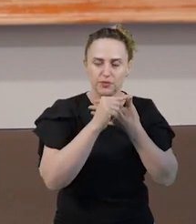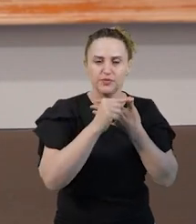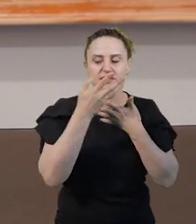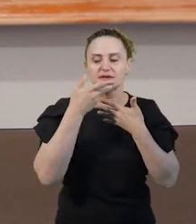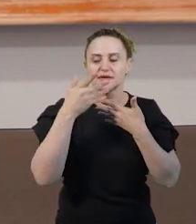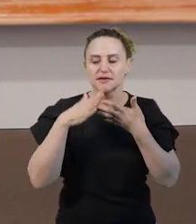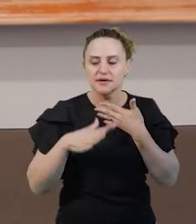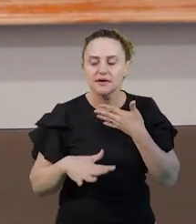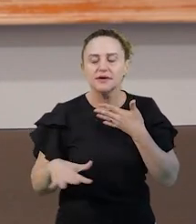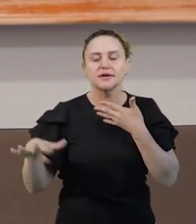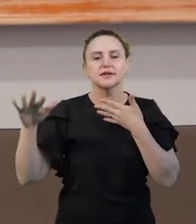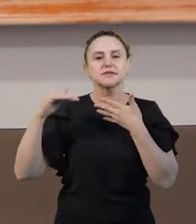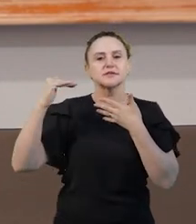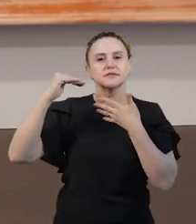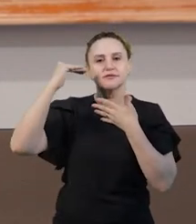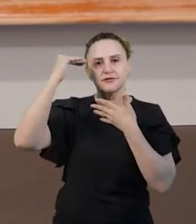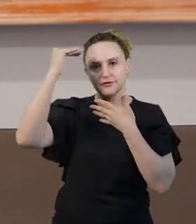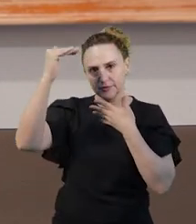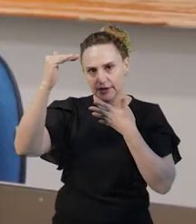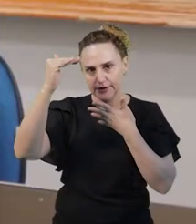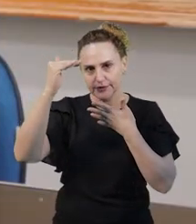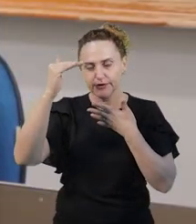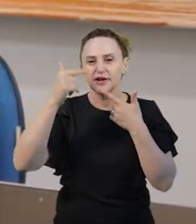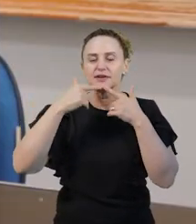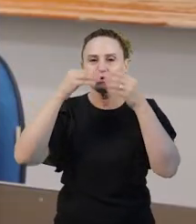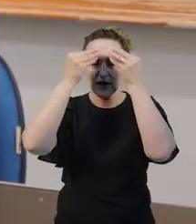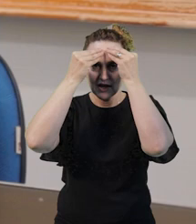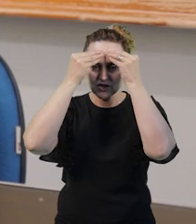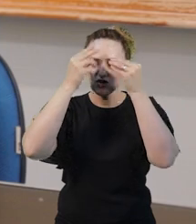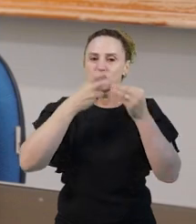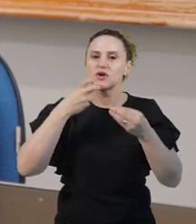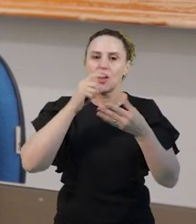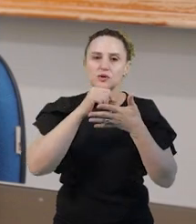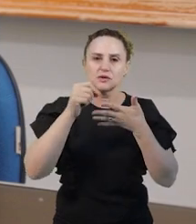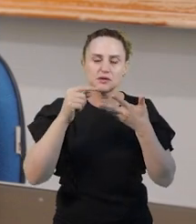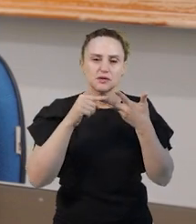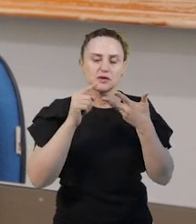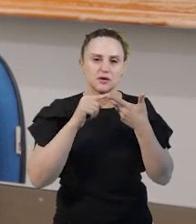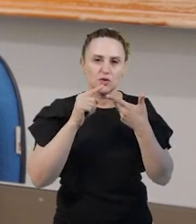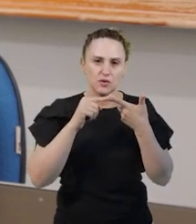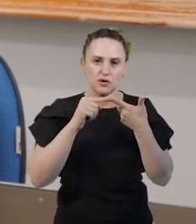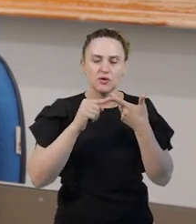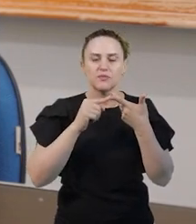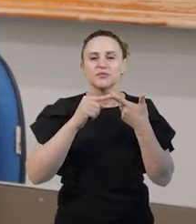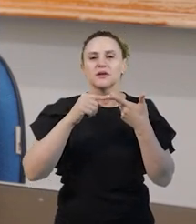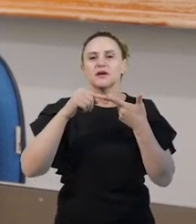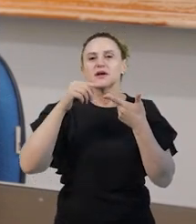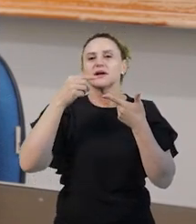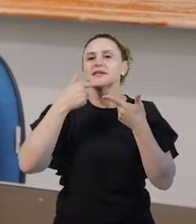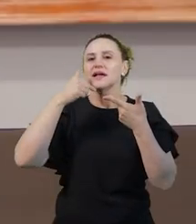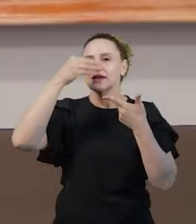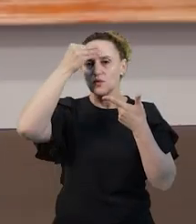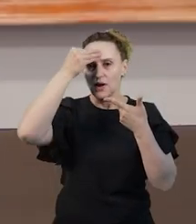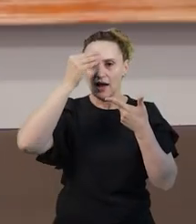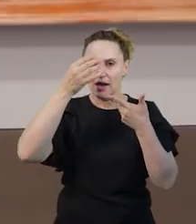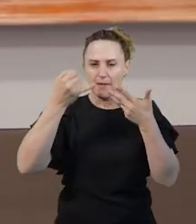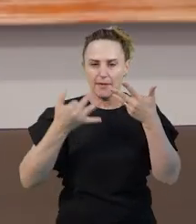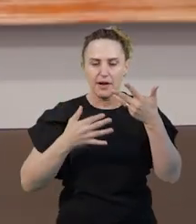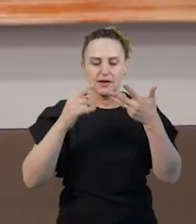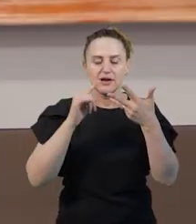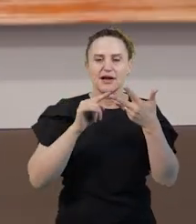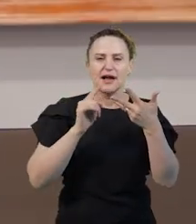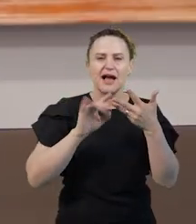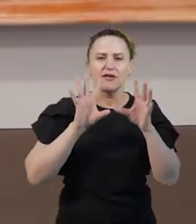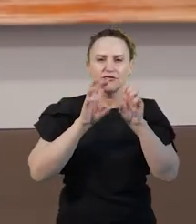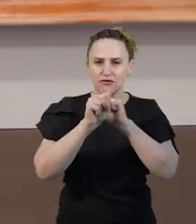seu desenvolvimento a linguagem oral escrita, concepções de linguagem, a língua oral e a língua escrita, a